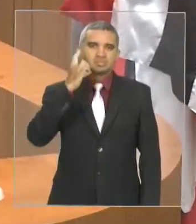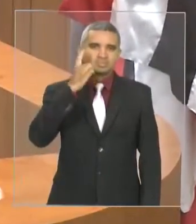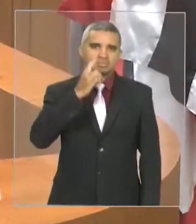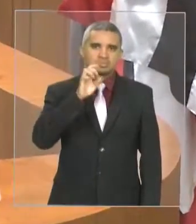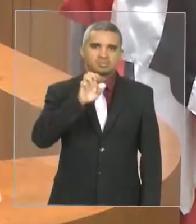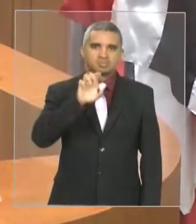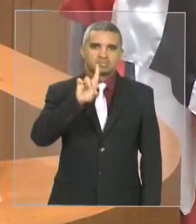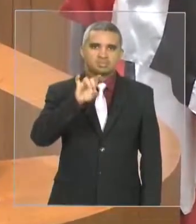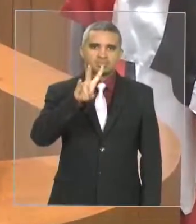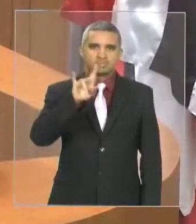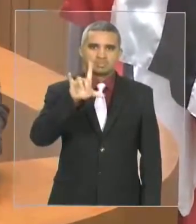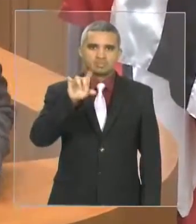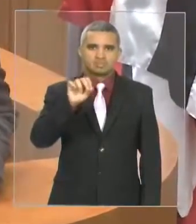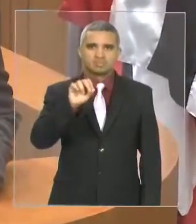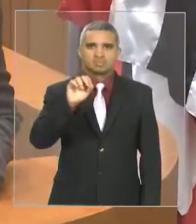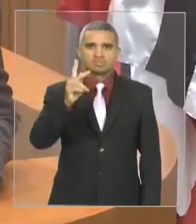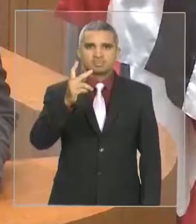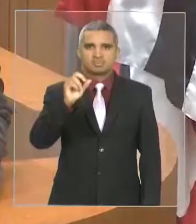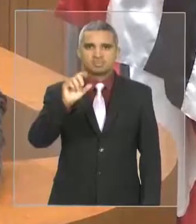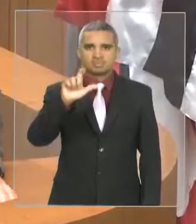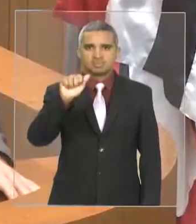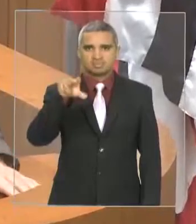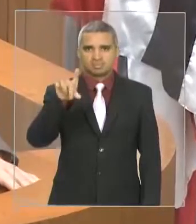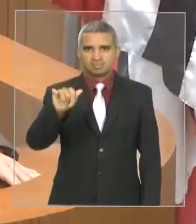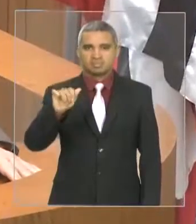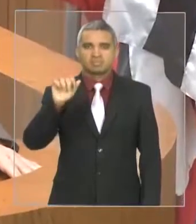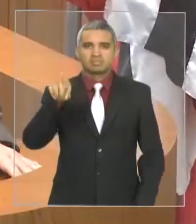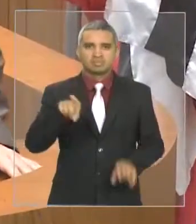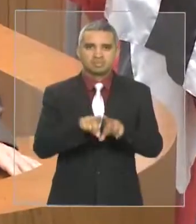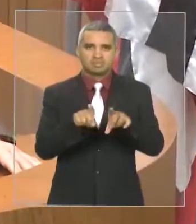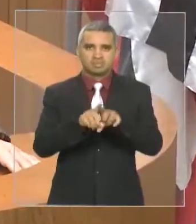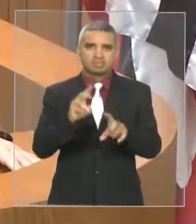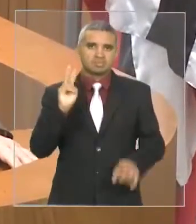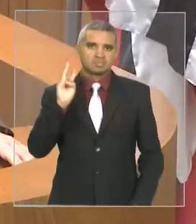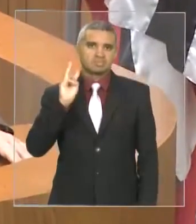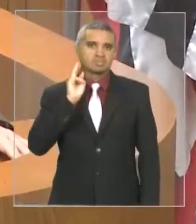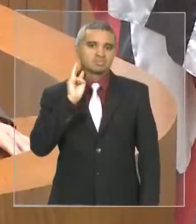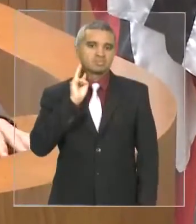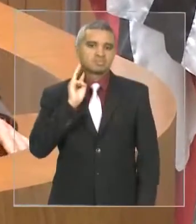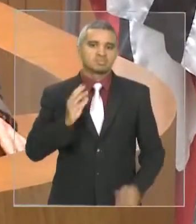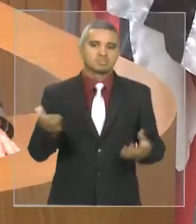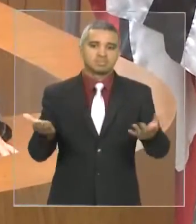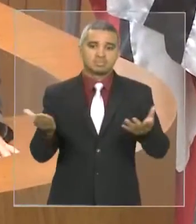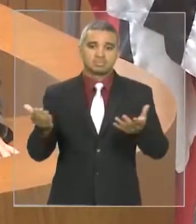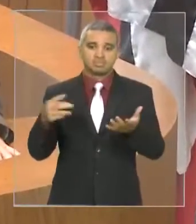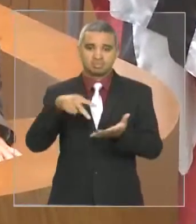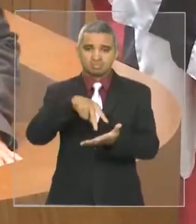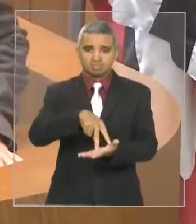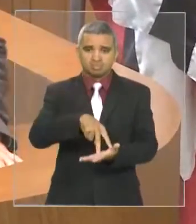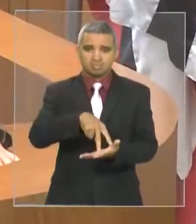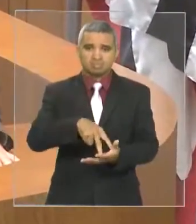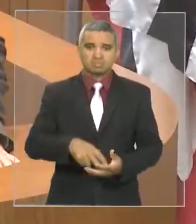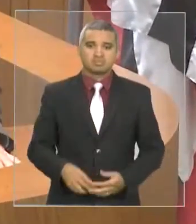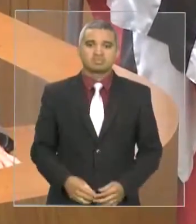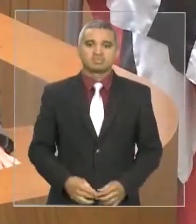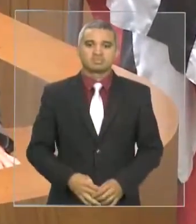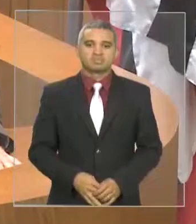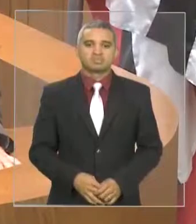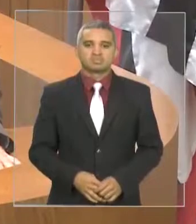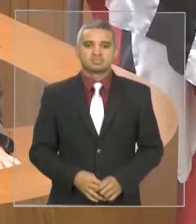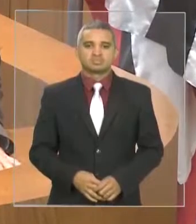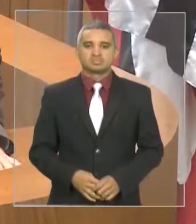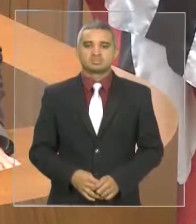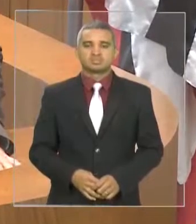e o Ed do curso. Senhor presidente, vença a tribuna hoje, até por dever de